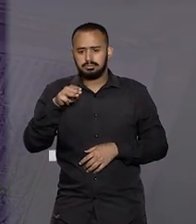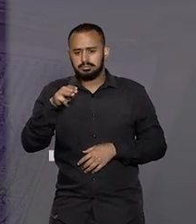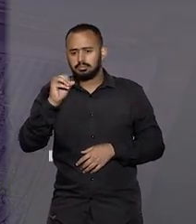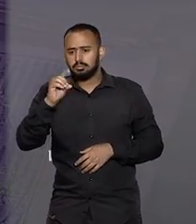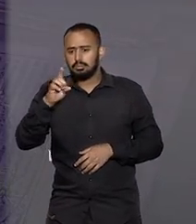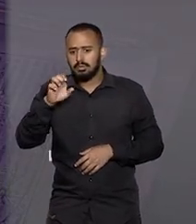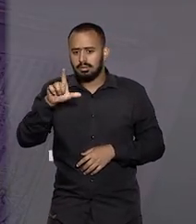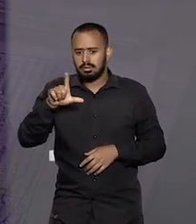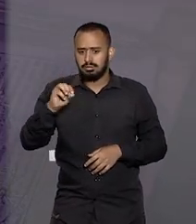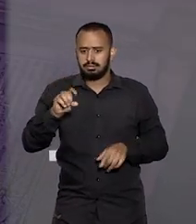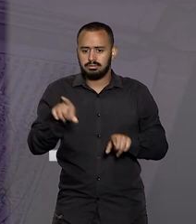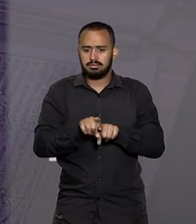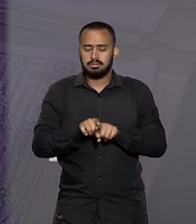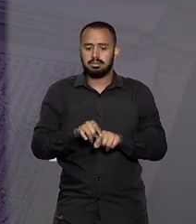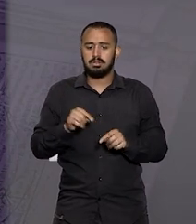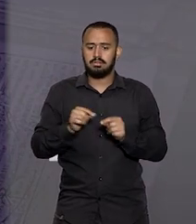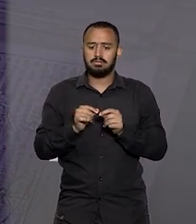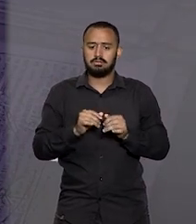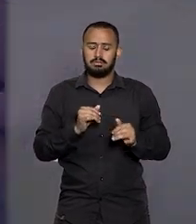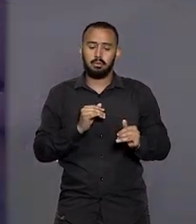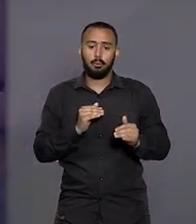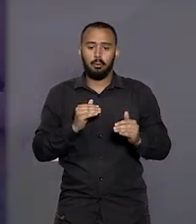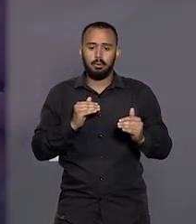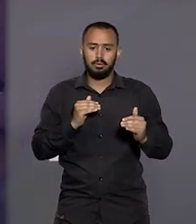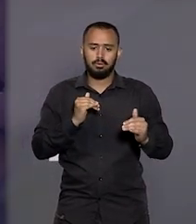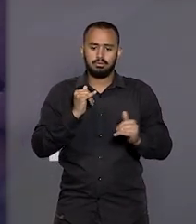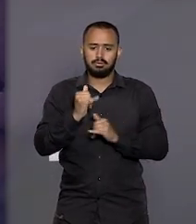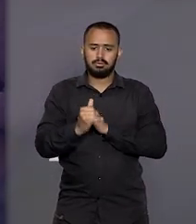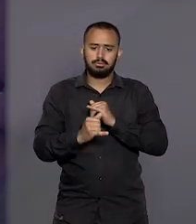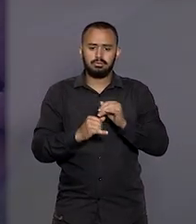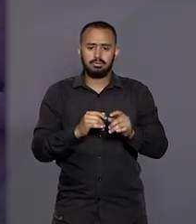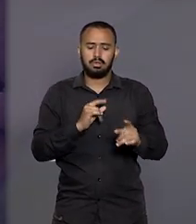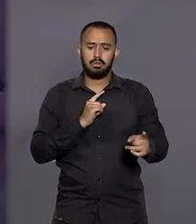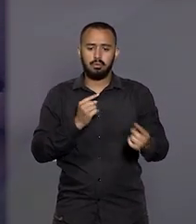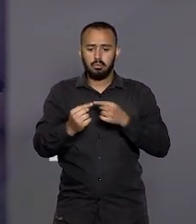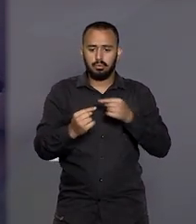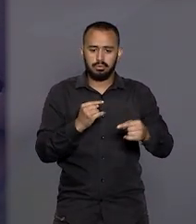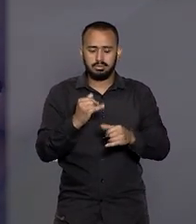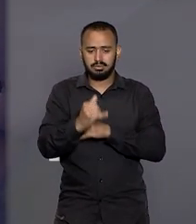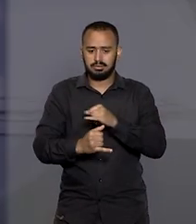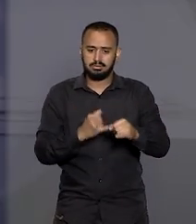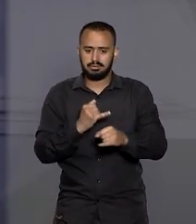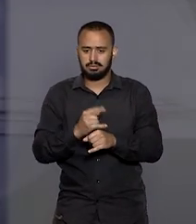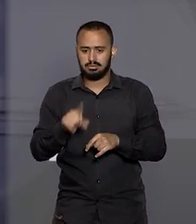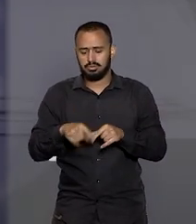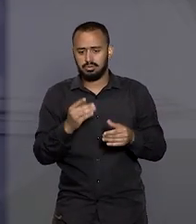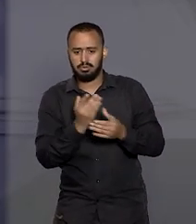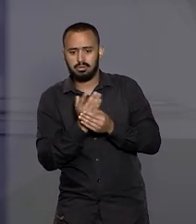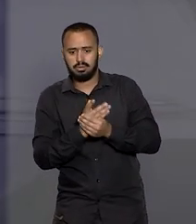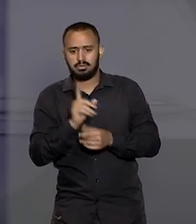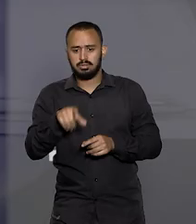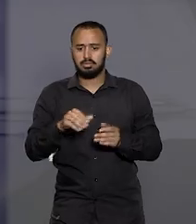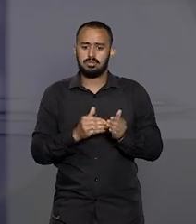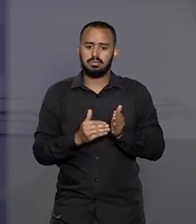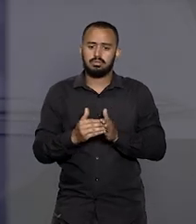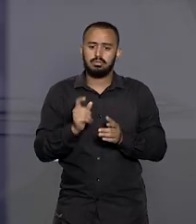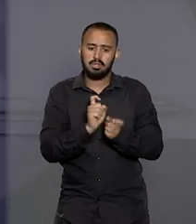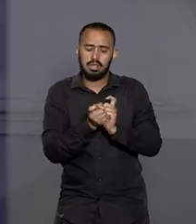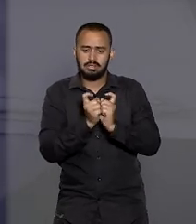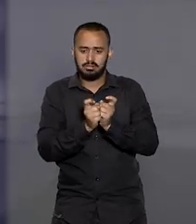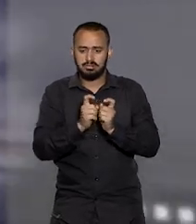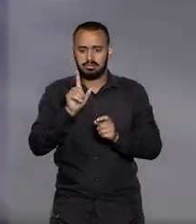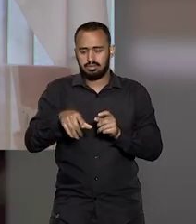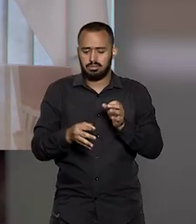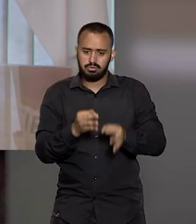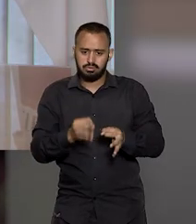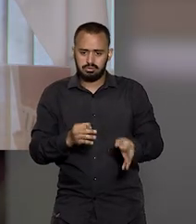estabeleceu padrões para o intercâmbio de informações de processos judiciais e similares entre os administradores da